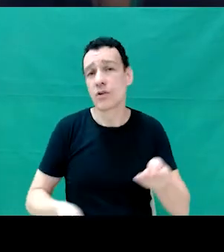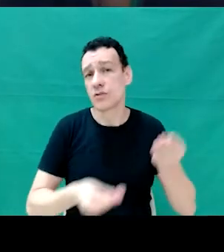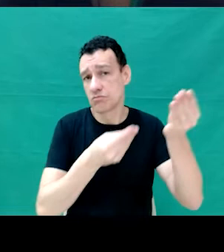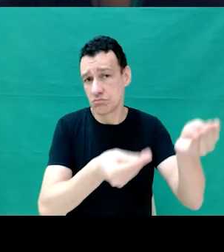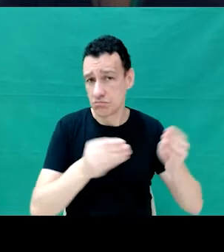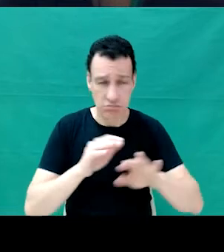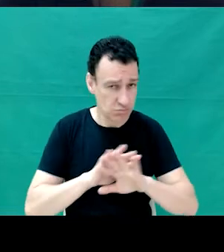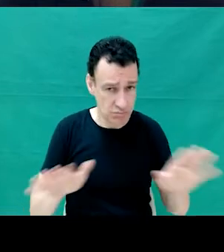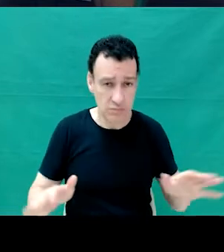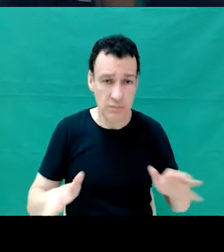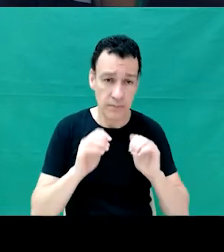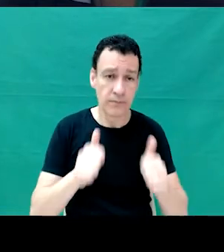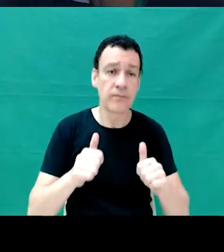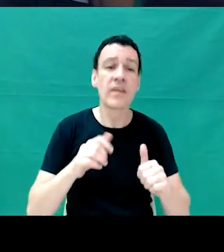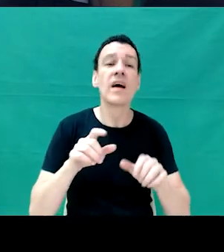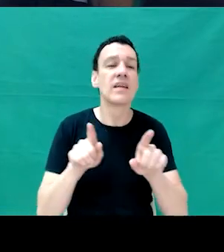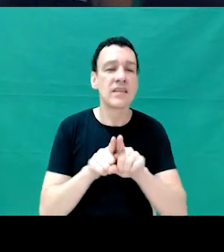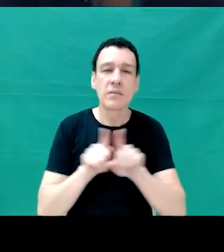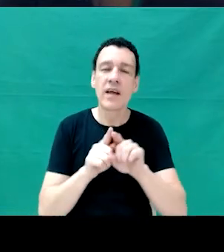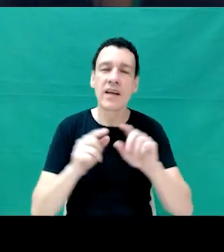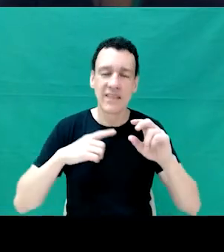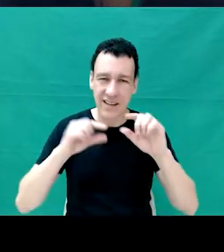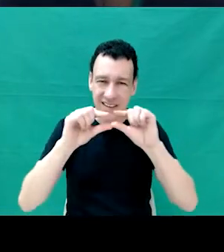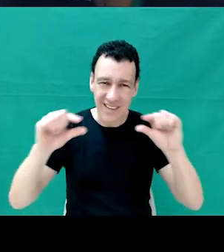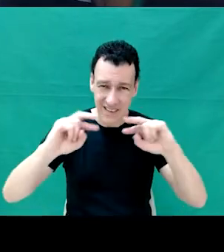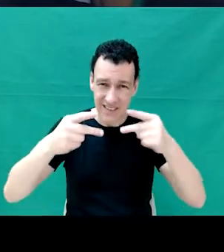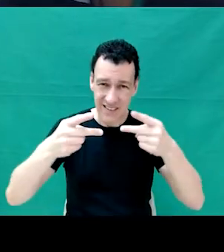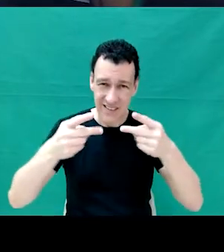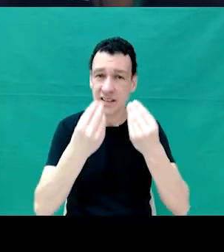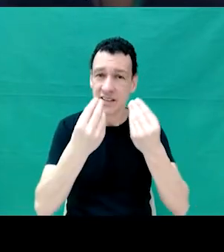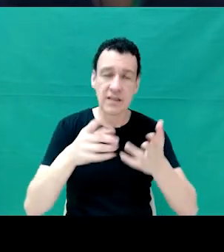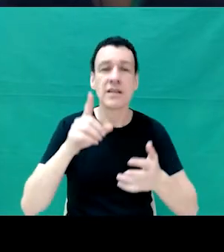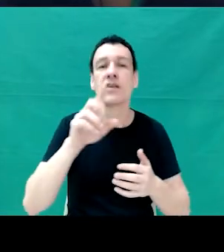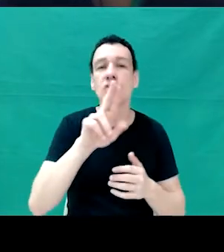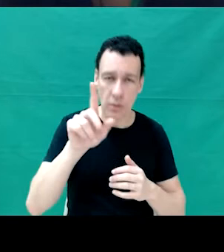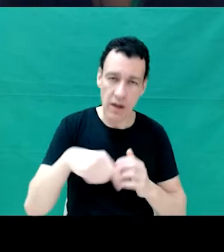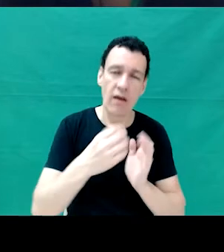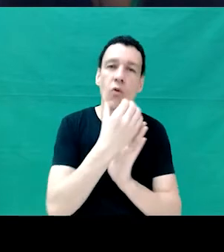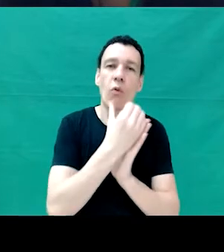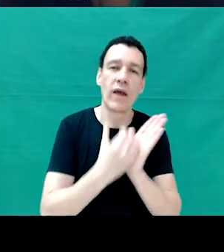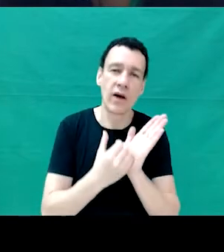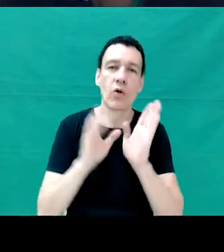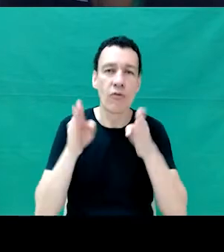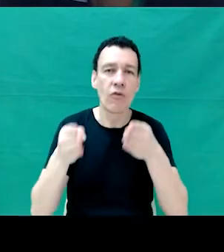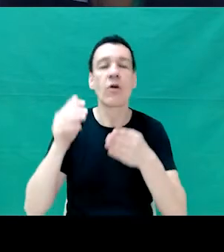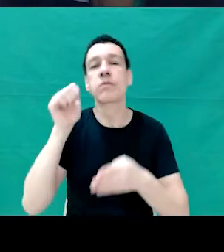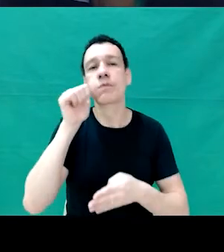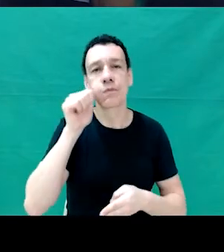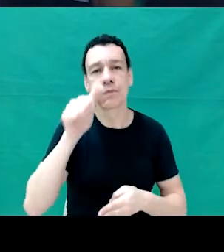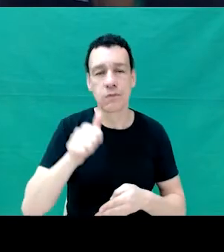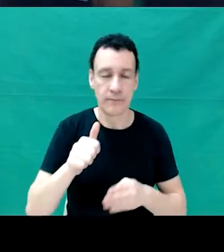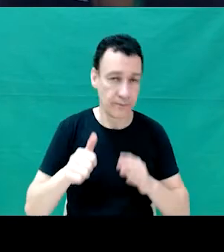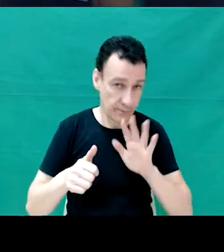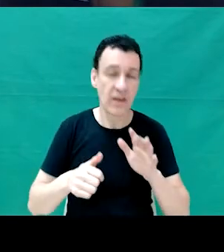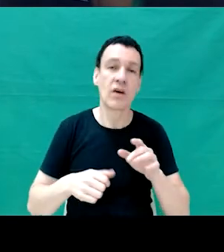link de um site que chama Currículo para Elas, que é uma plataforma incrível de que você envia para eles